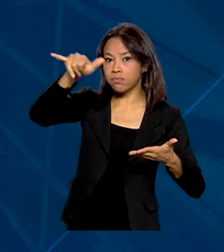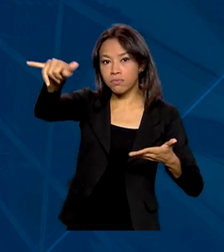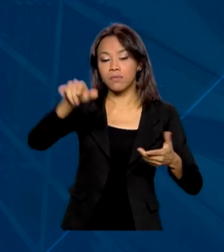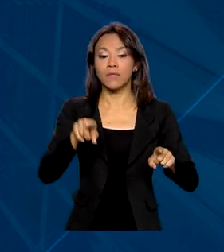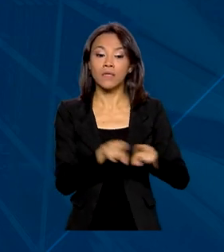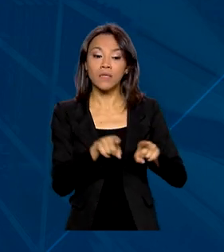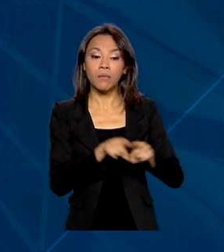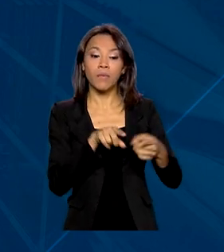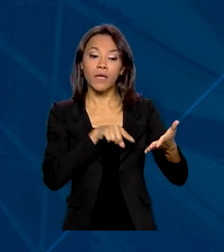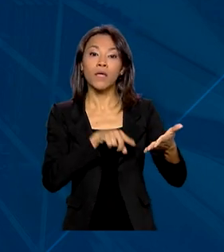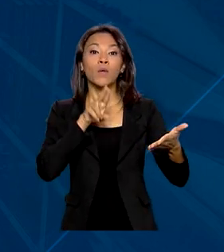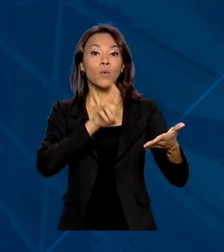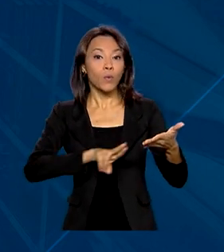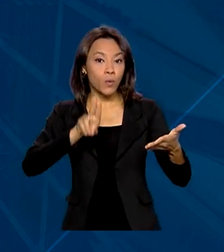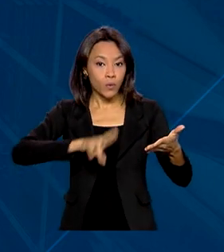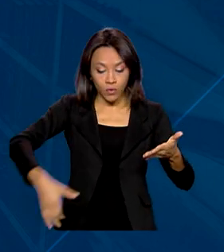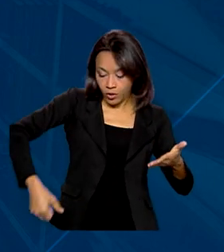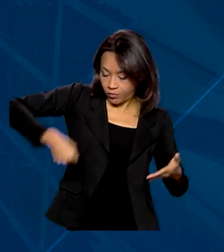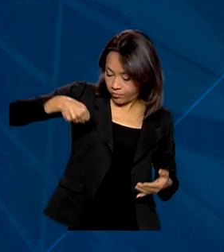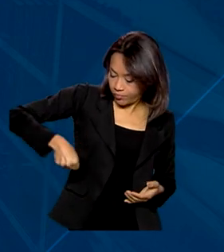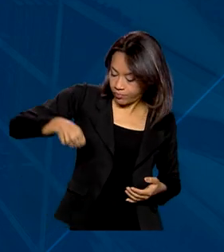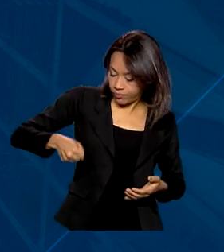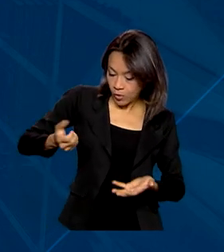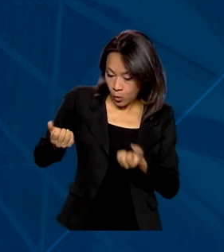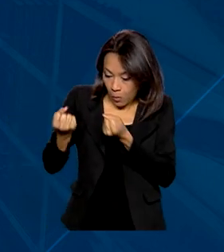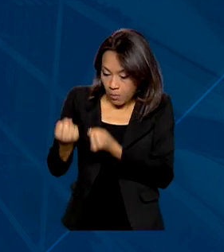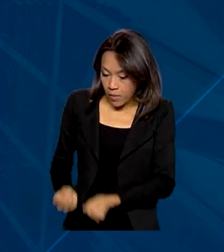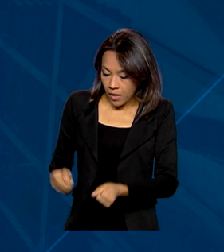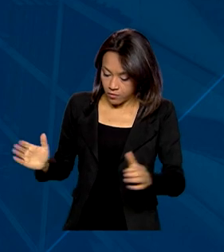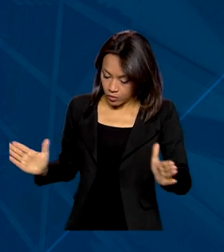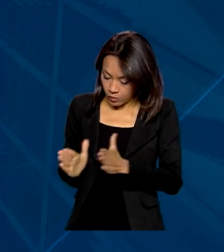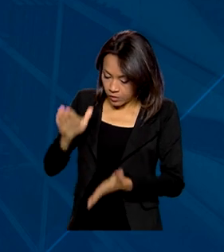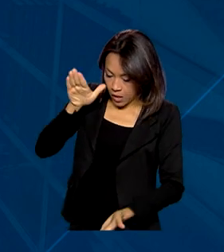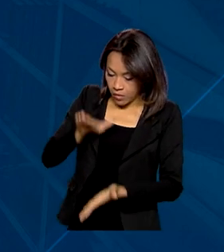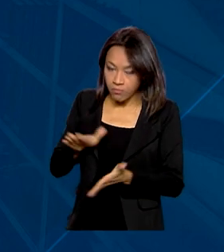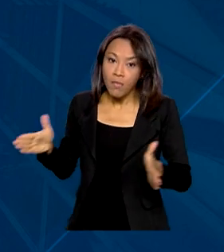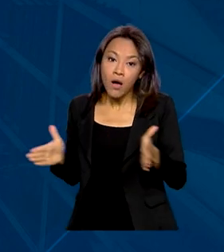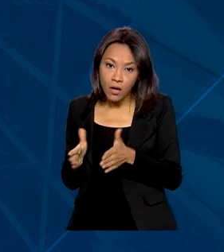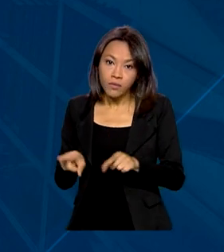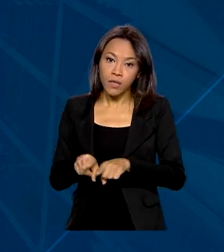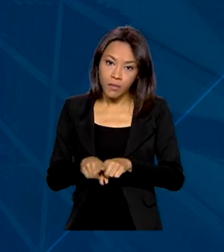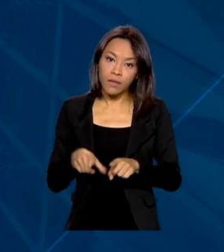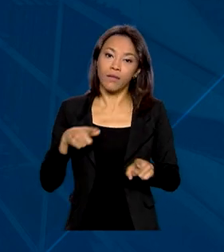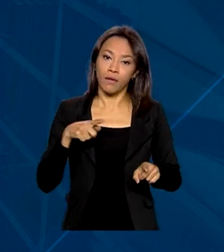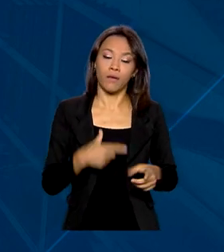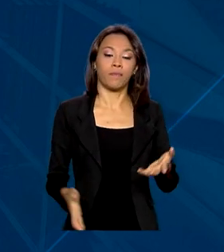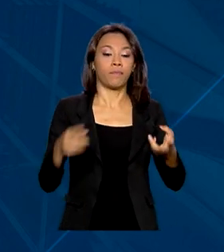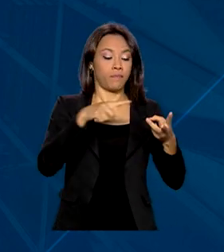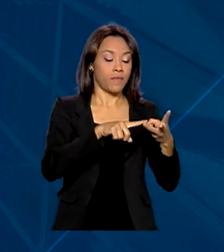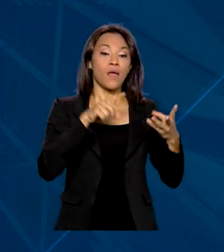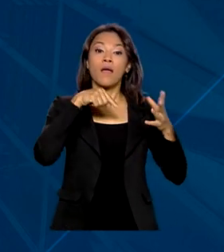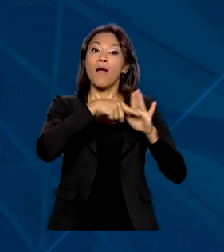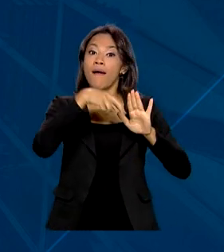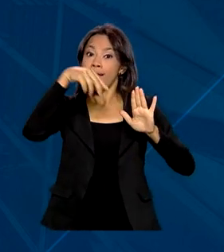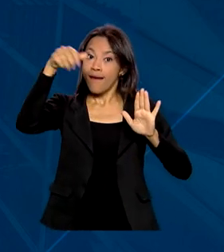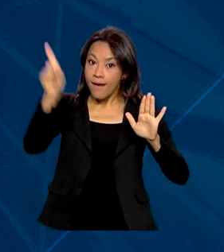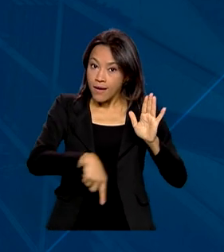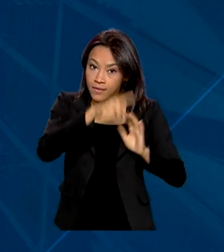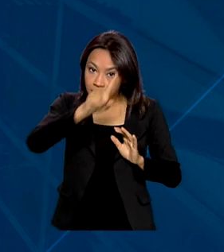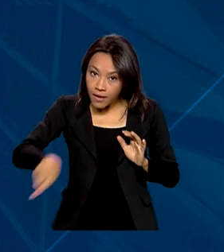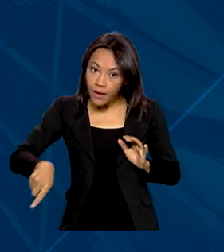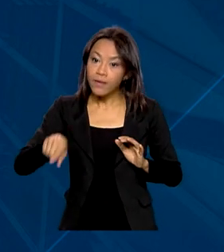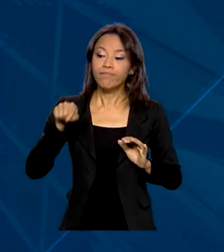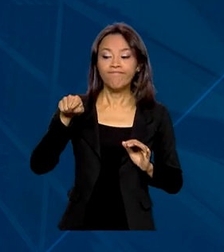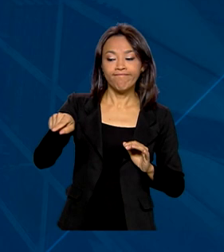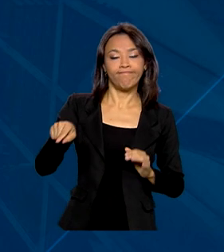utilização de bagagens de mão no tamanho e peso corretos. Nos casos de atrasos e cancelamentos, é obrigação da